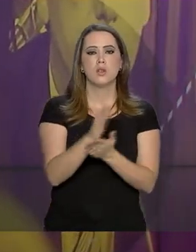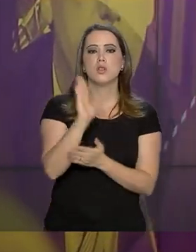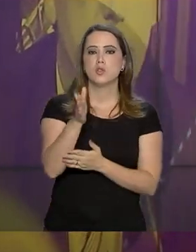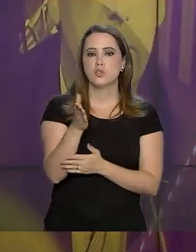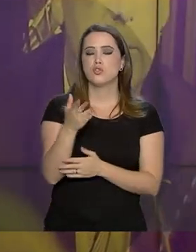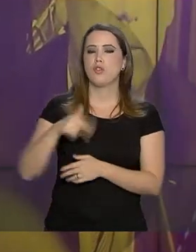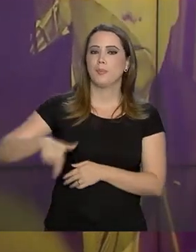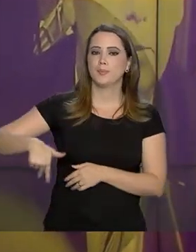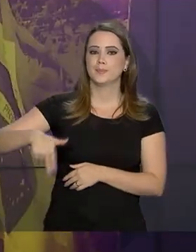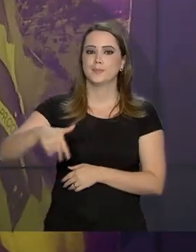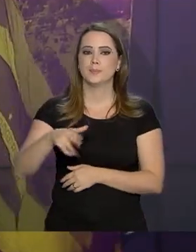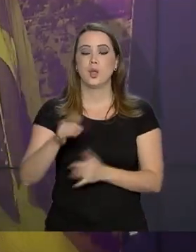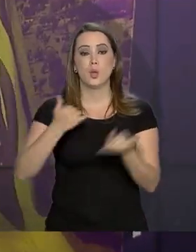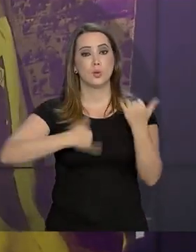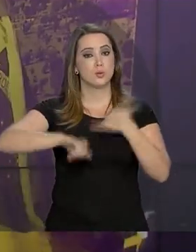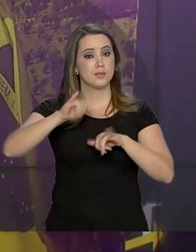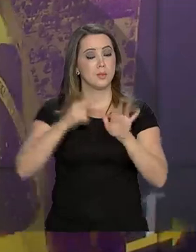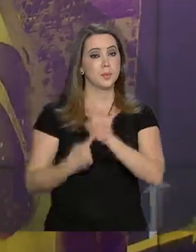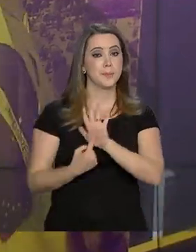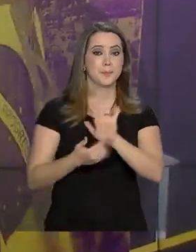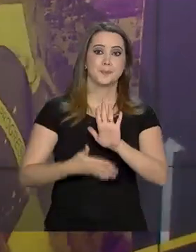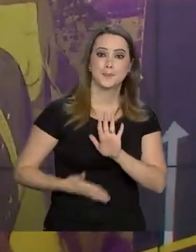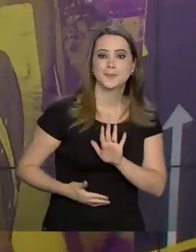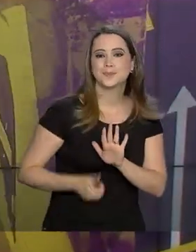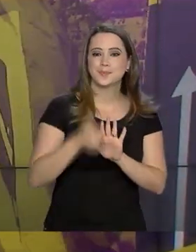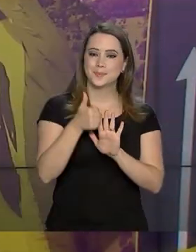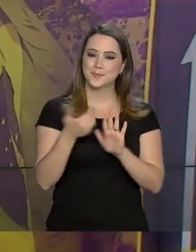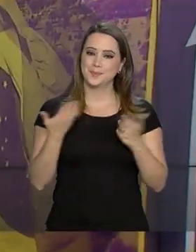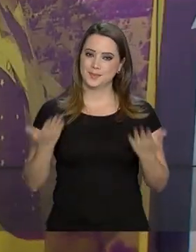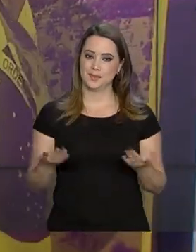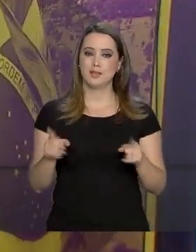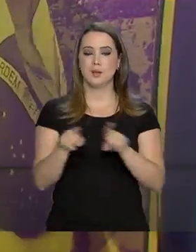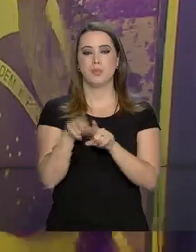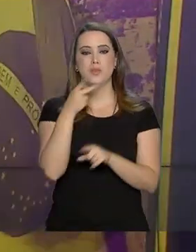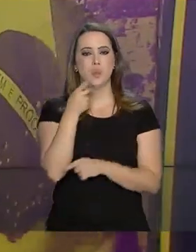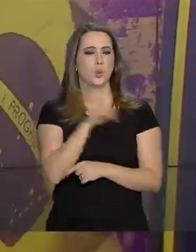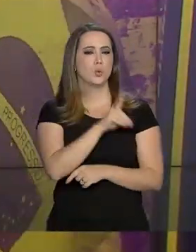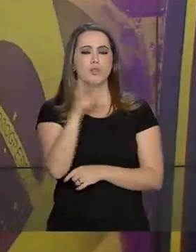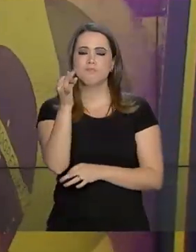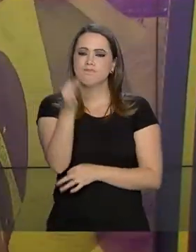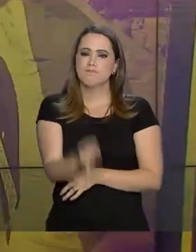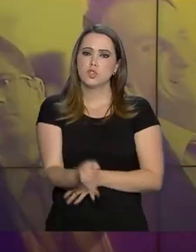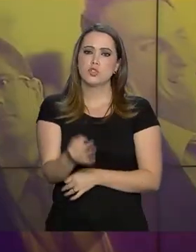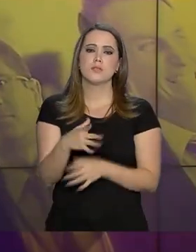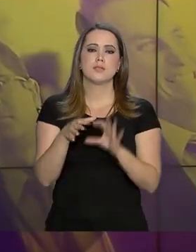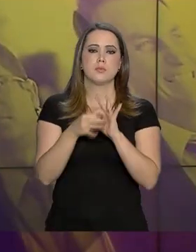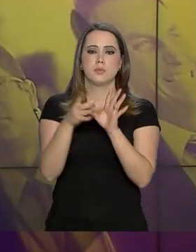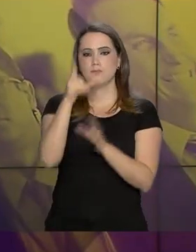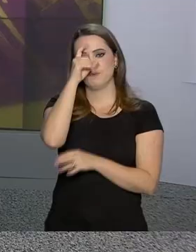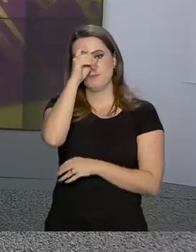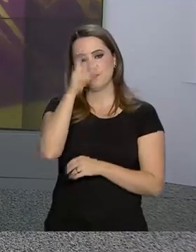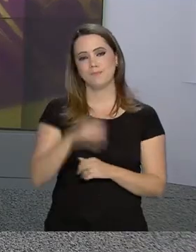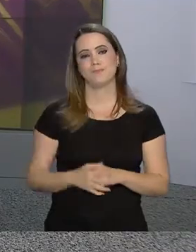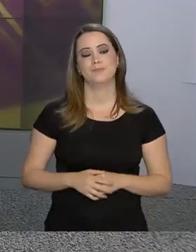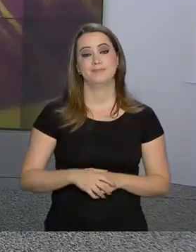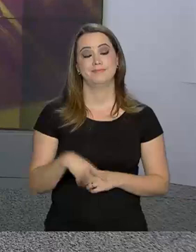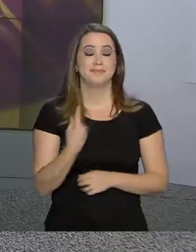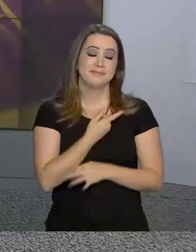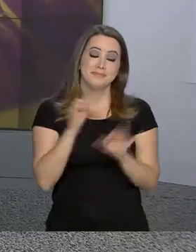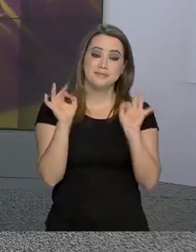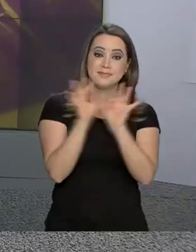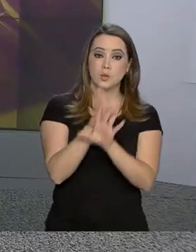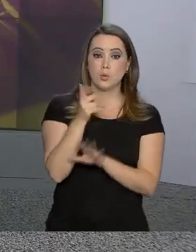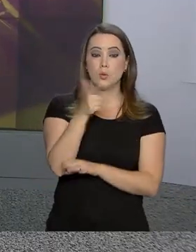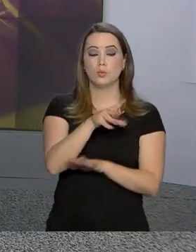já caminhou e os exames demonstram melhor ressaltou ainda que não há data definida para alta nós ficamos